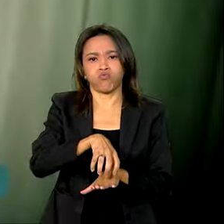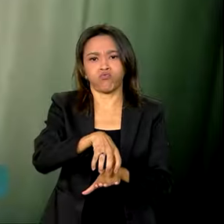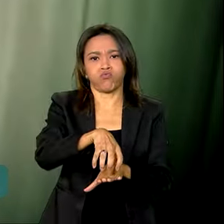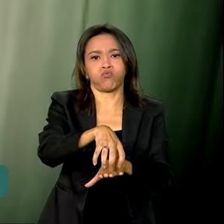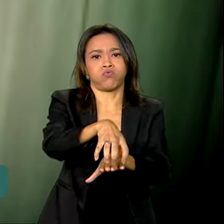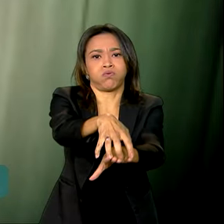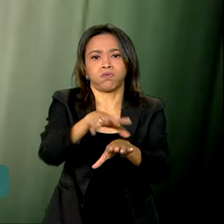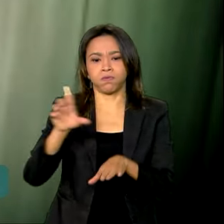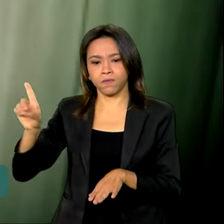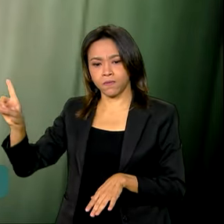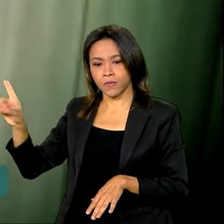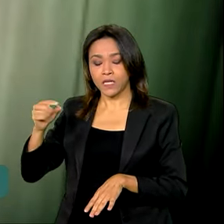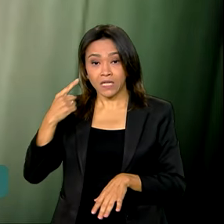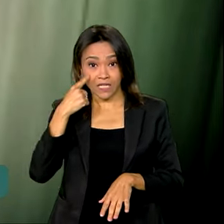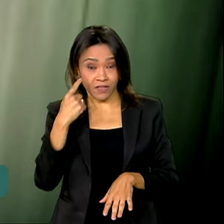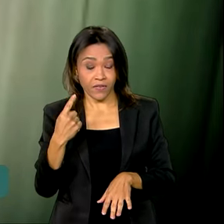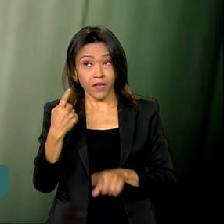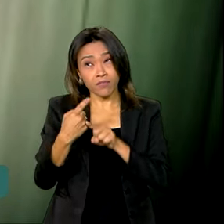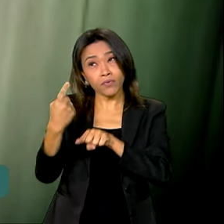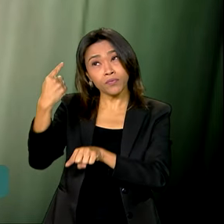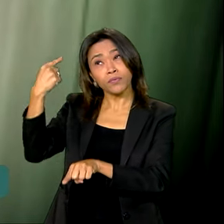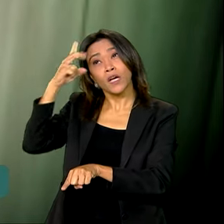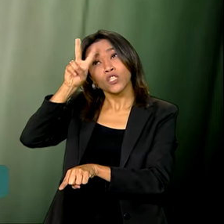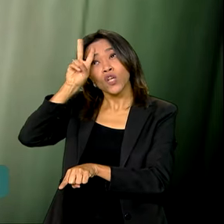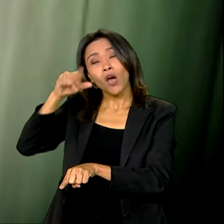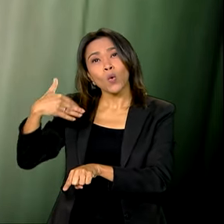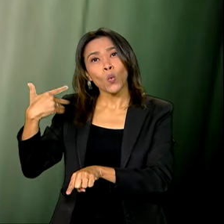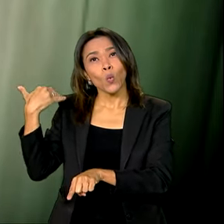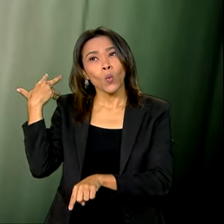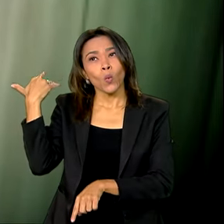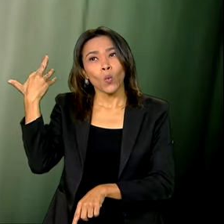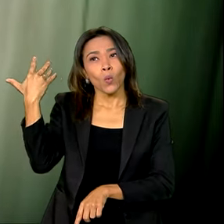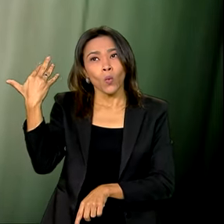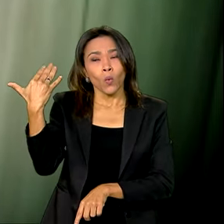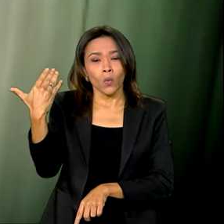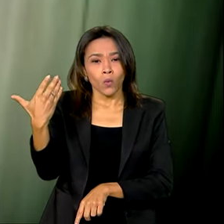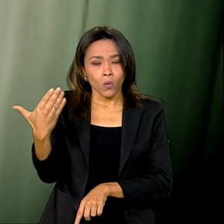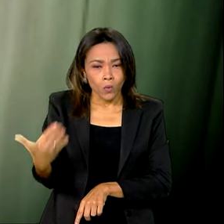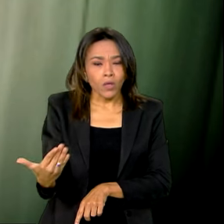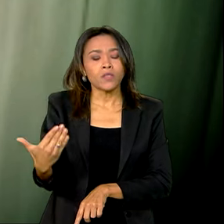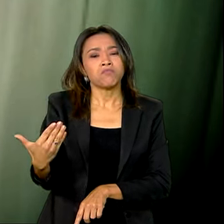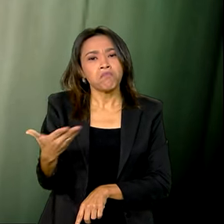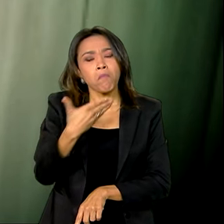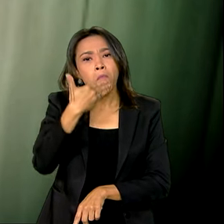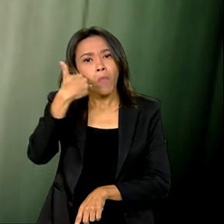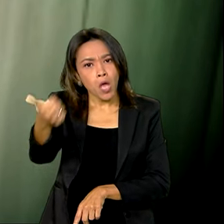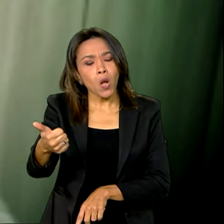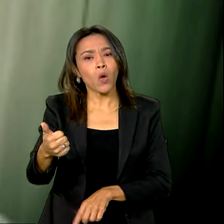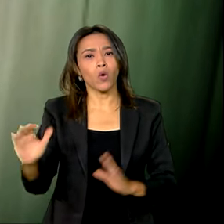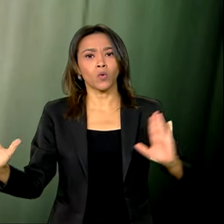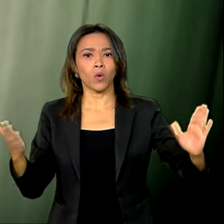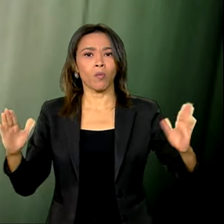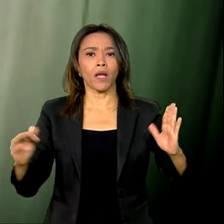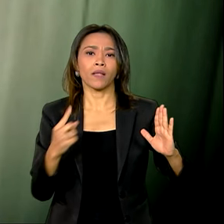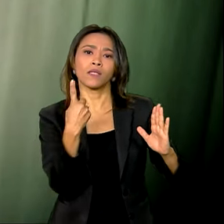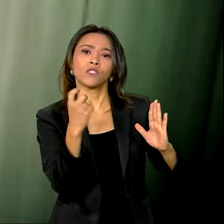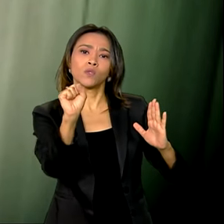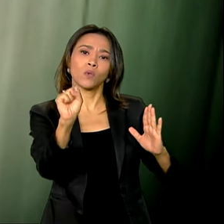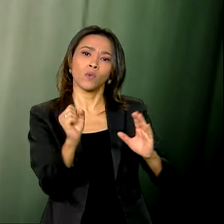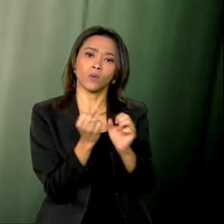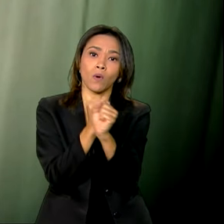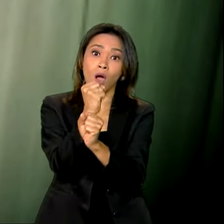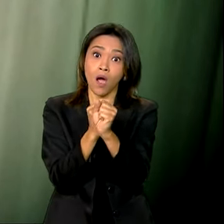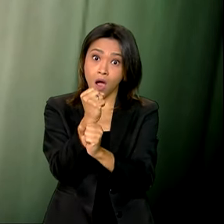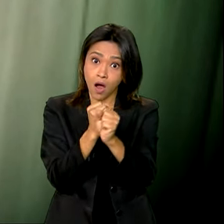Se a gente olha para a série histórica, a gente chega ao resultado melhor nos últimos 18 anos em